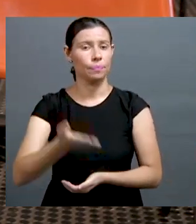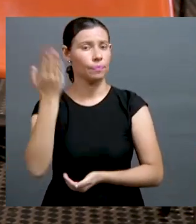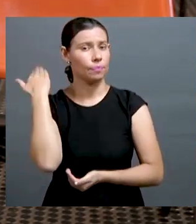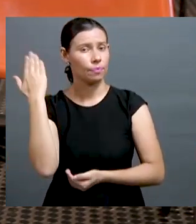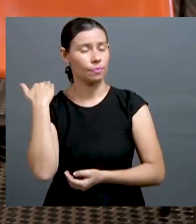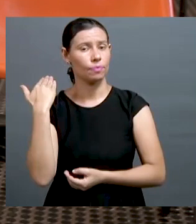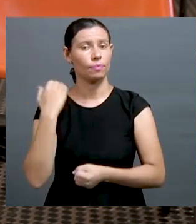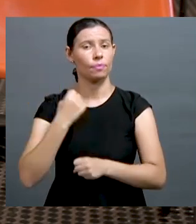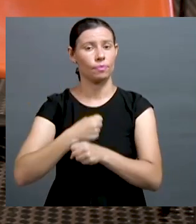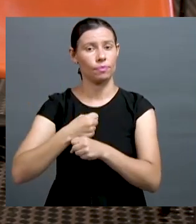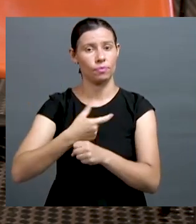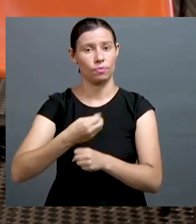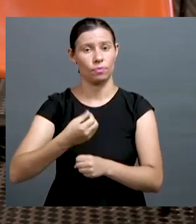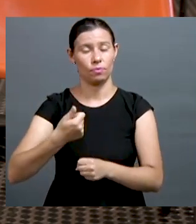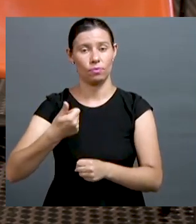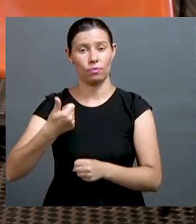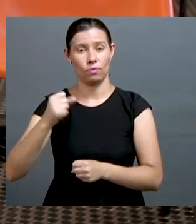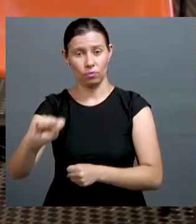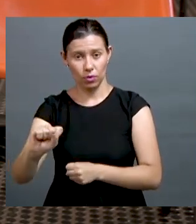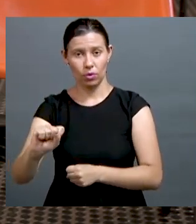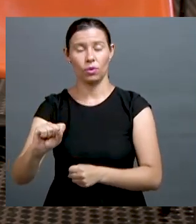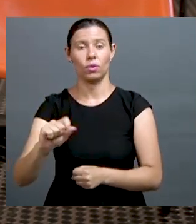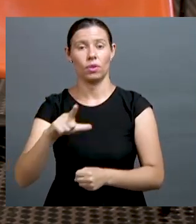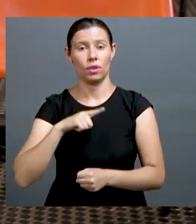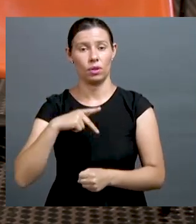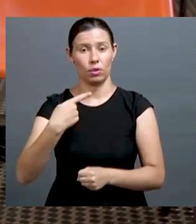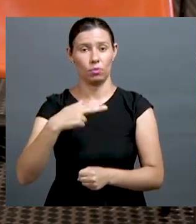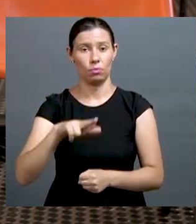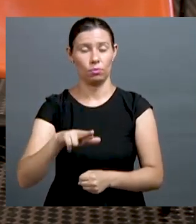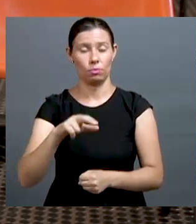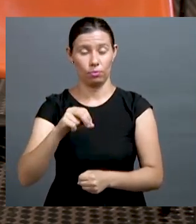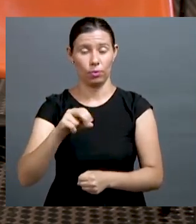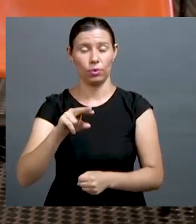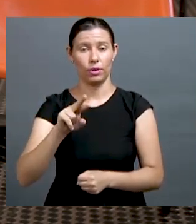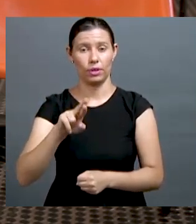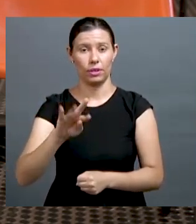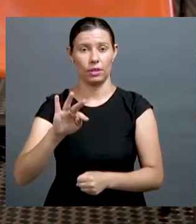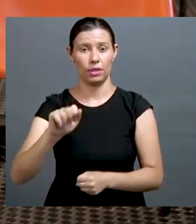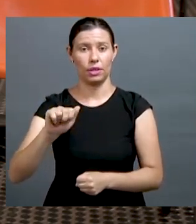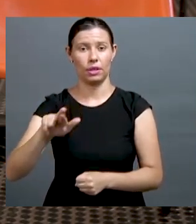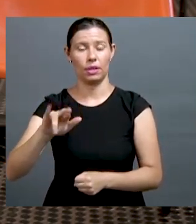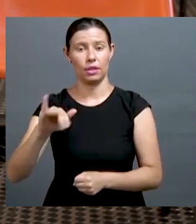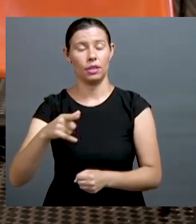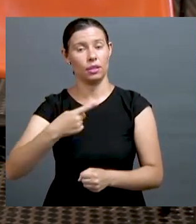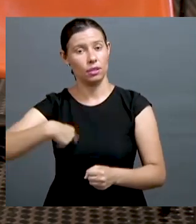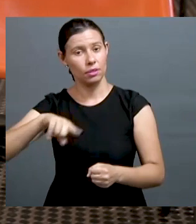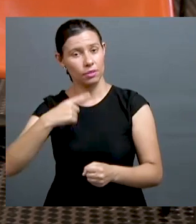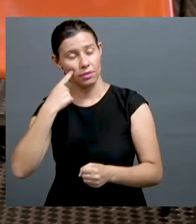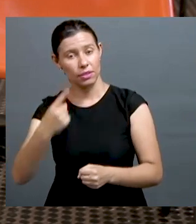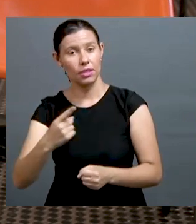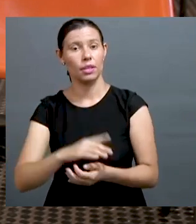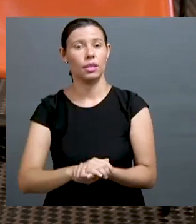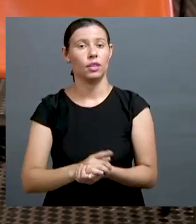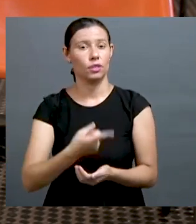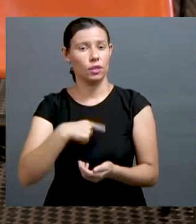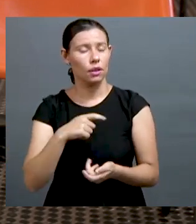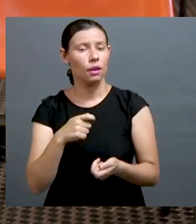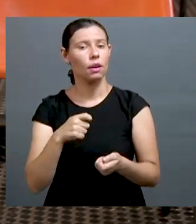transexuais, né. Lá atrás, na portaria do processo transexualizador, que é de 2008, depois revisto agora